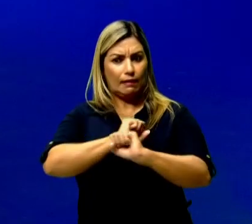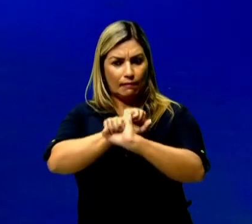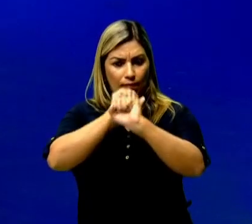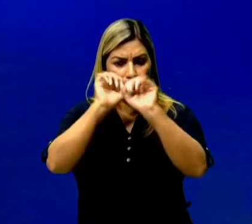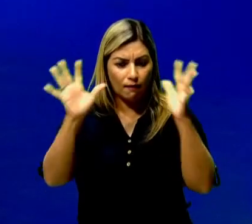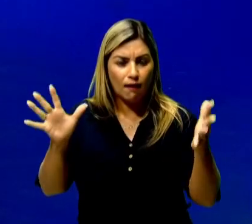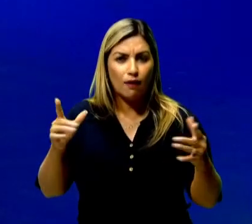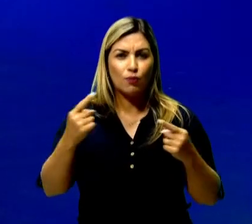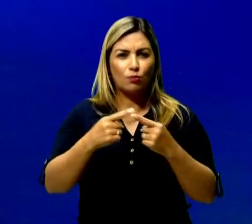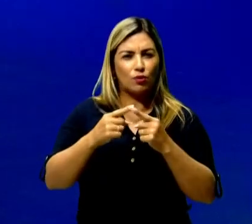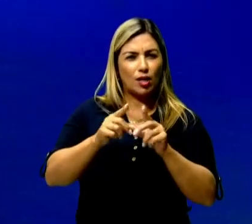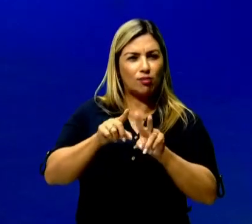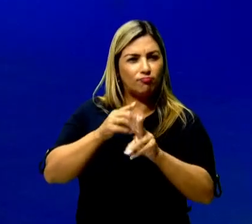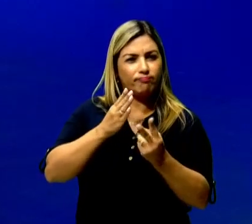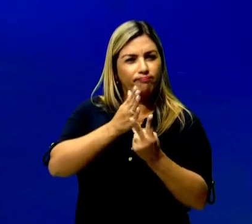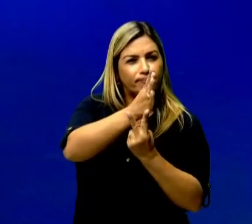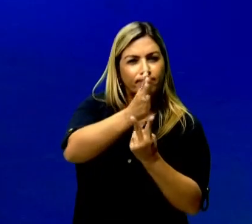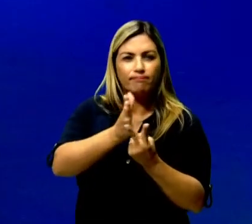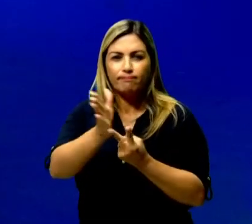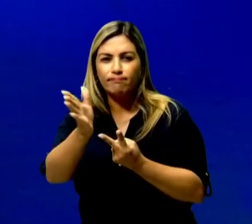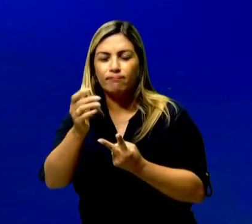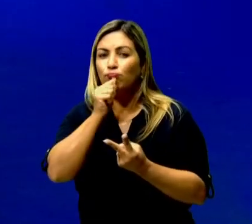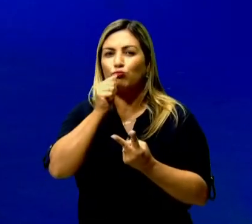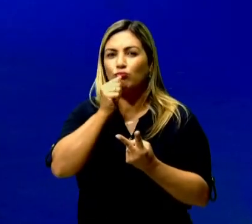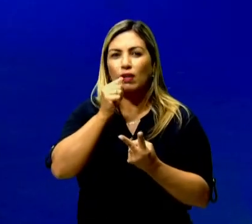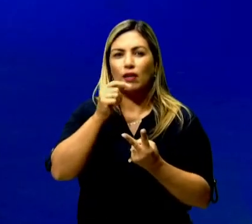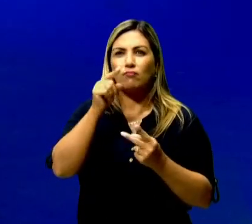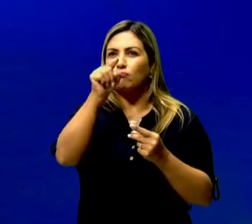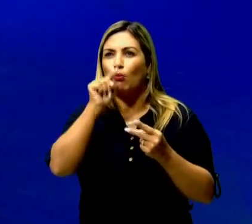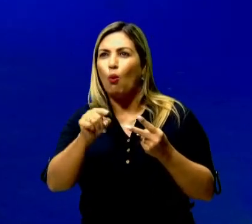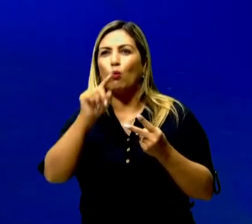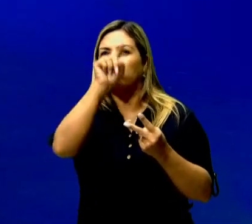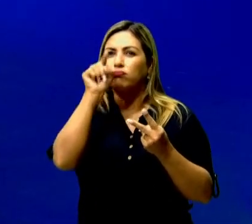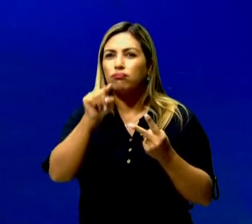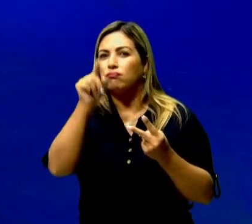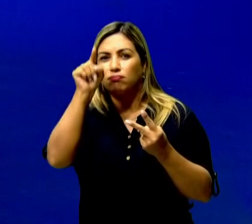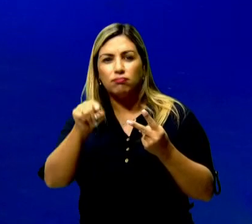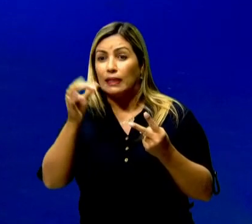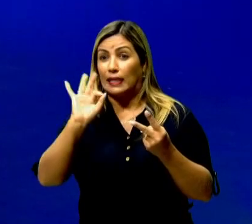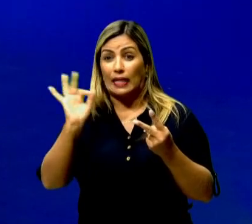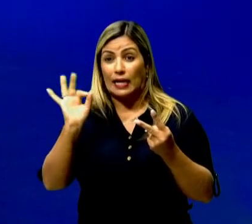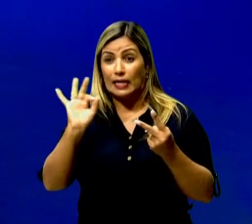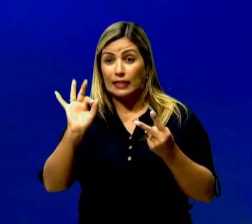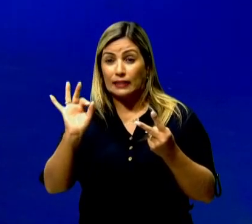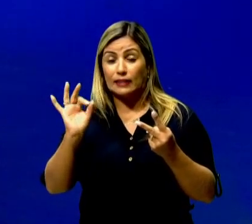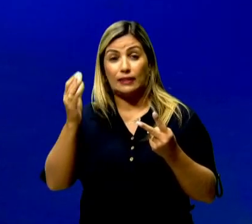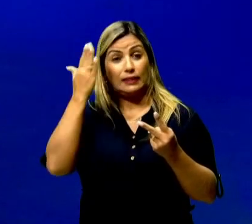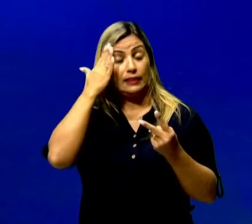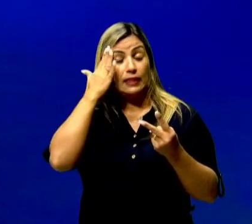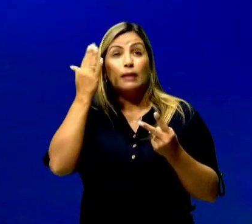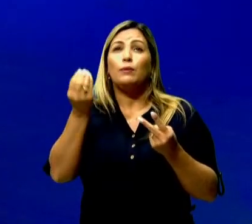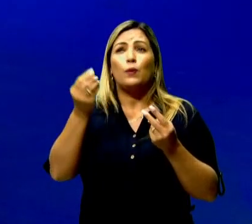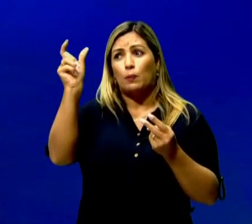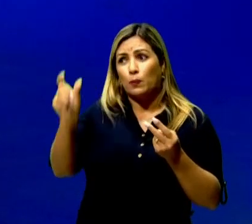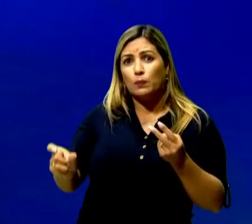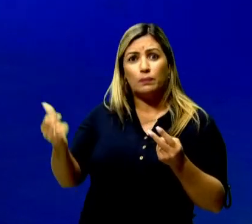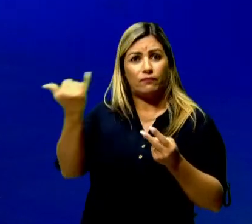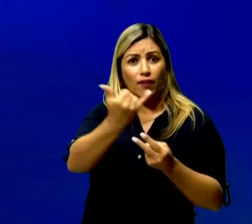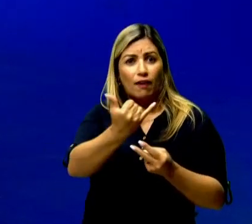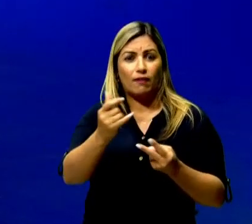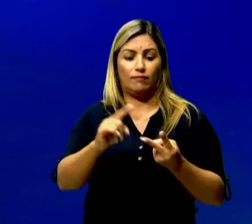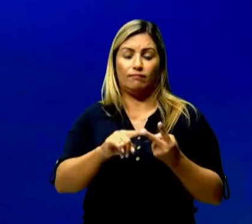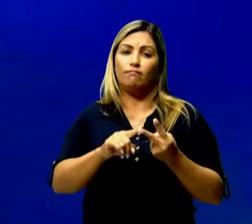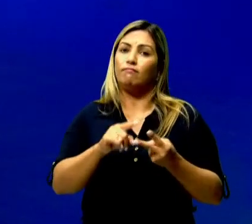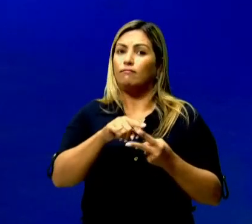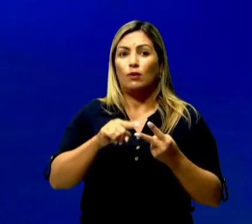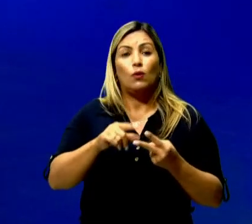é uma fala ambígua. Não tem marcação, não tem pontuação, não tem nada que marque que seja a fala da personagem. É como se fosse